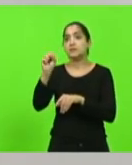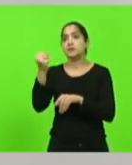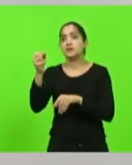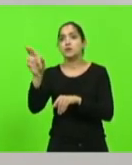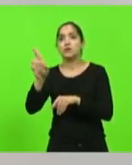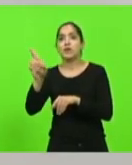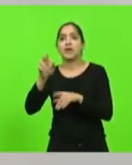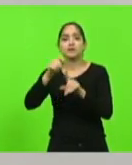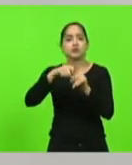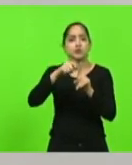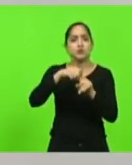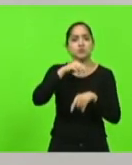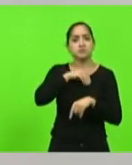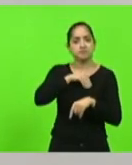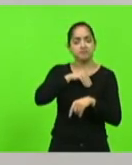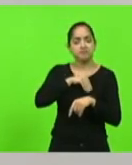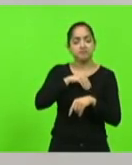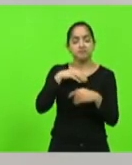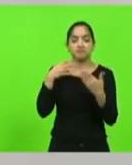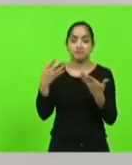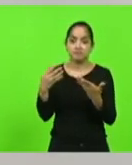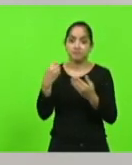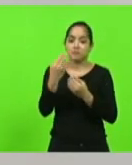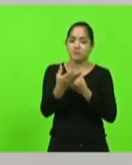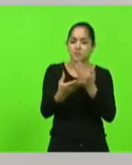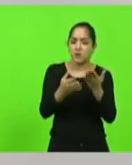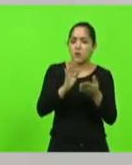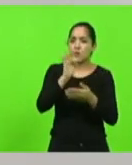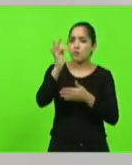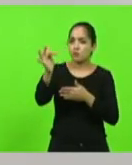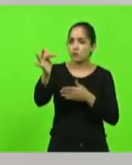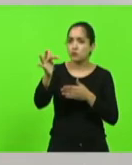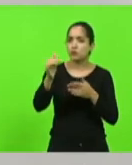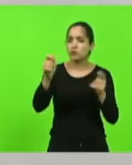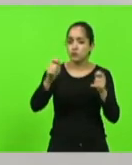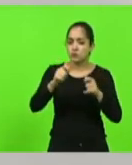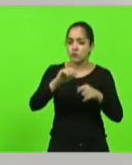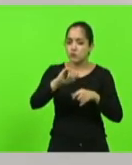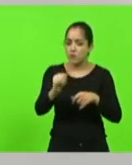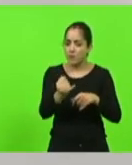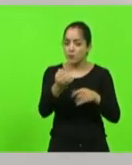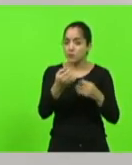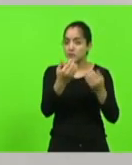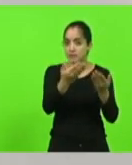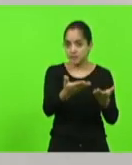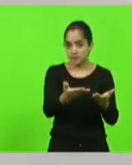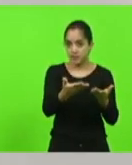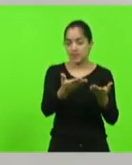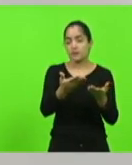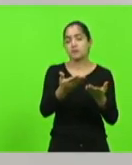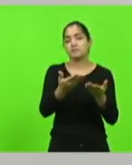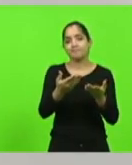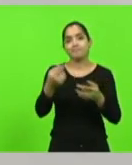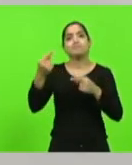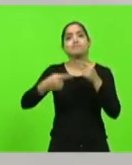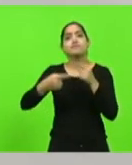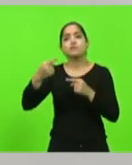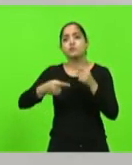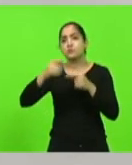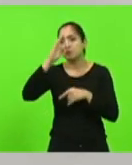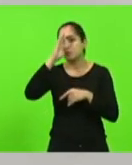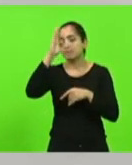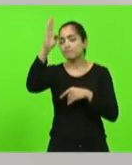Se nós quiséssemos oferecer realmente um futuro e oportunidade para esses brasileiros, nós deveríamos discutir aquilo que é prioridade,